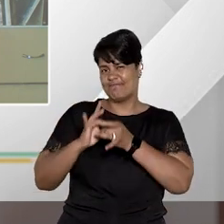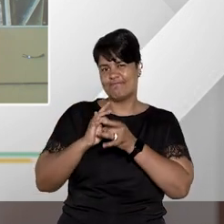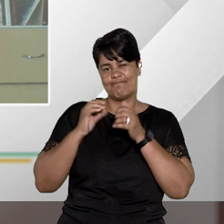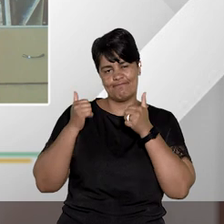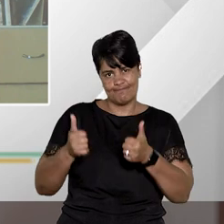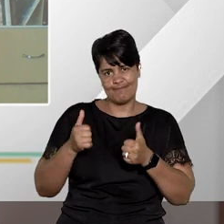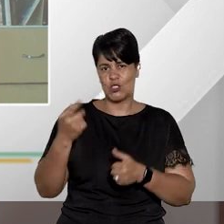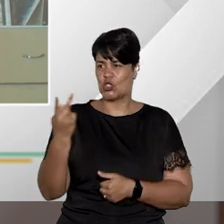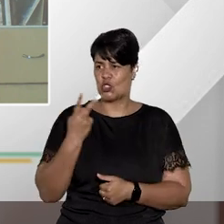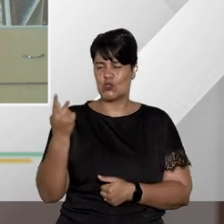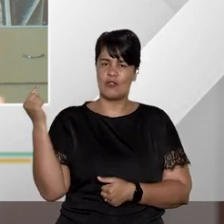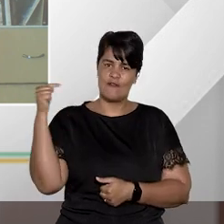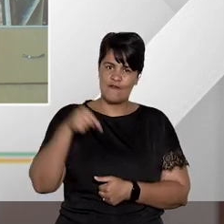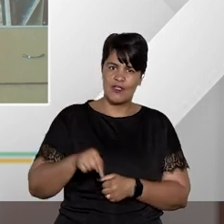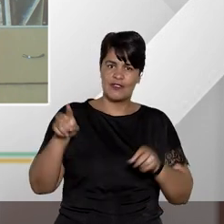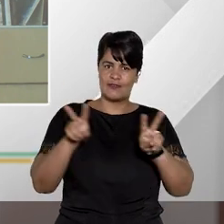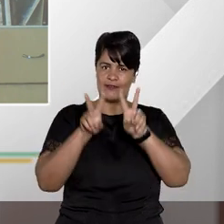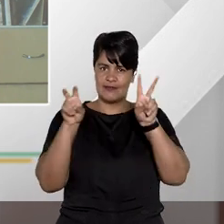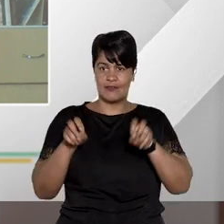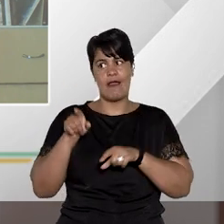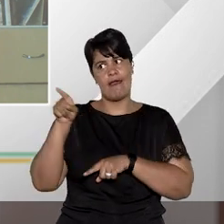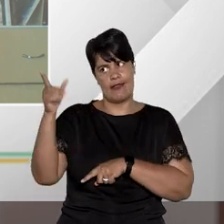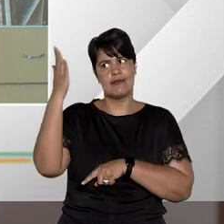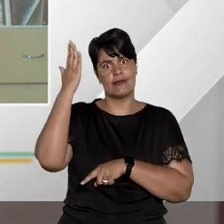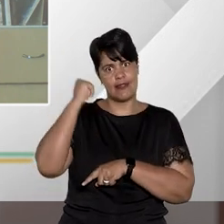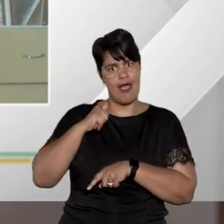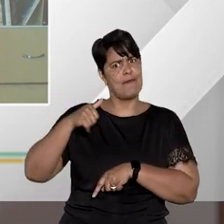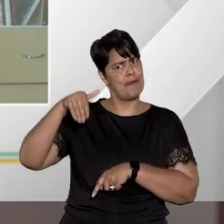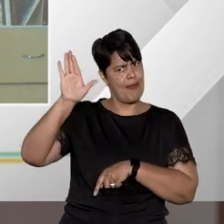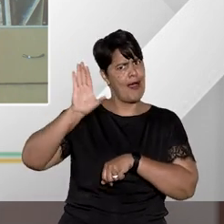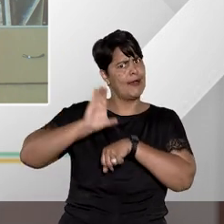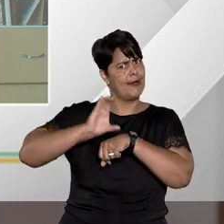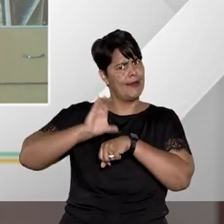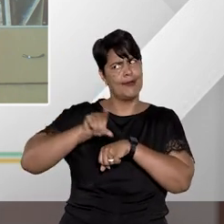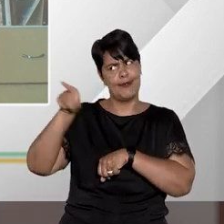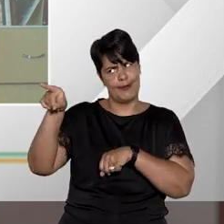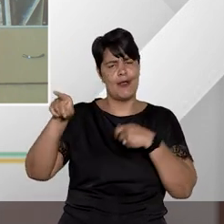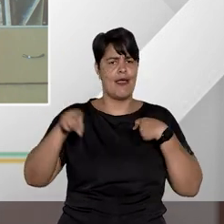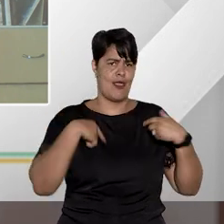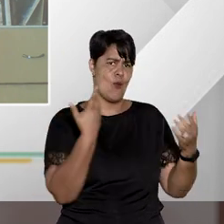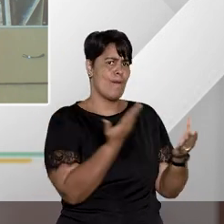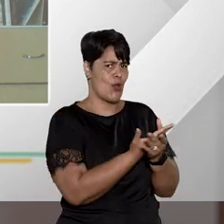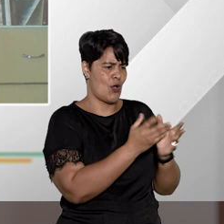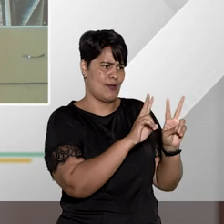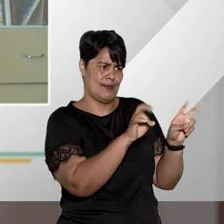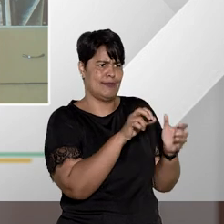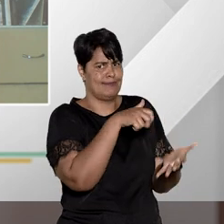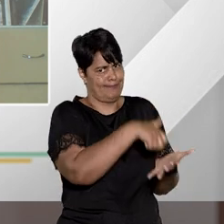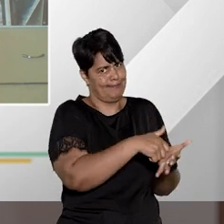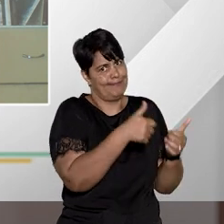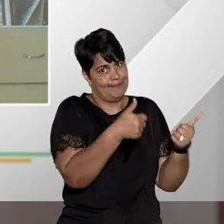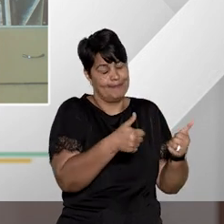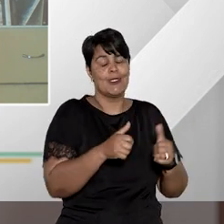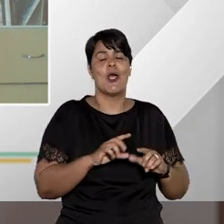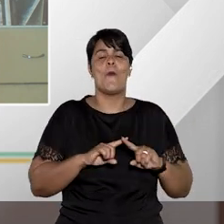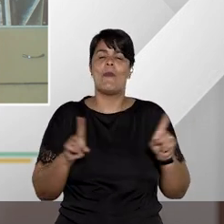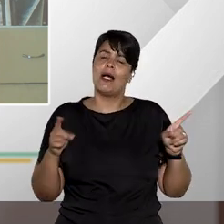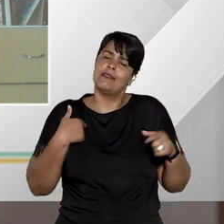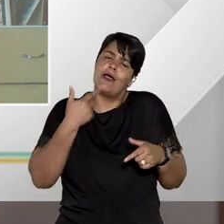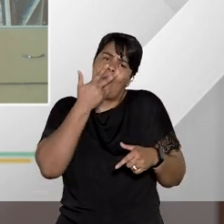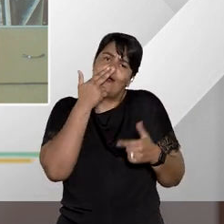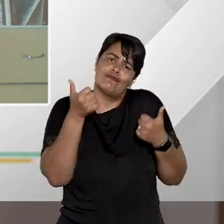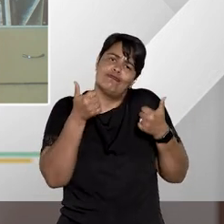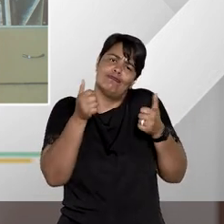discutindo sobre o viés ele muito mais constitucionalista eu muito mais processualista penal ali então a gente acho que